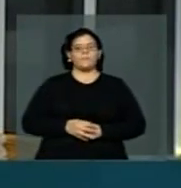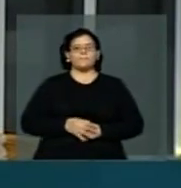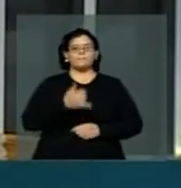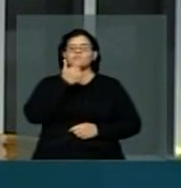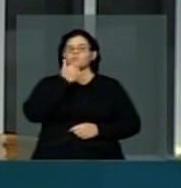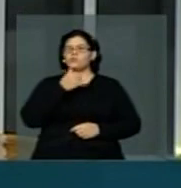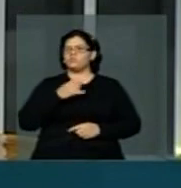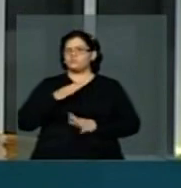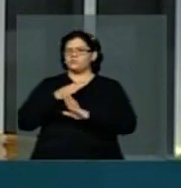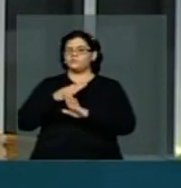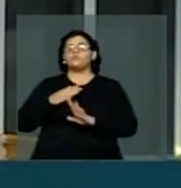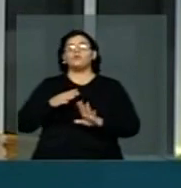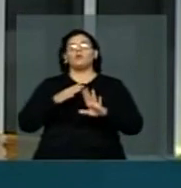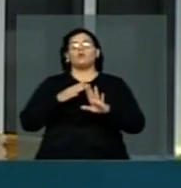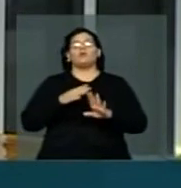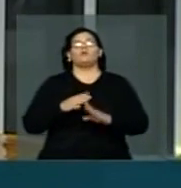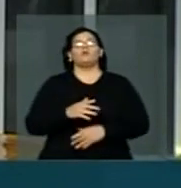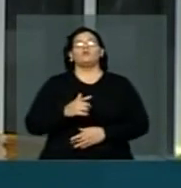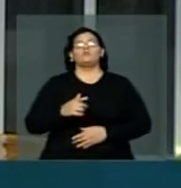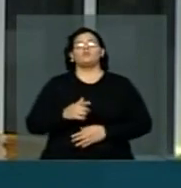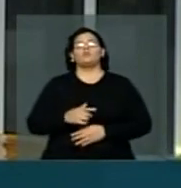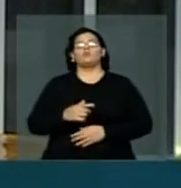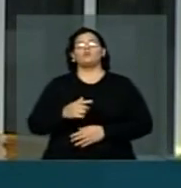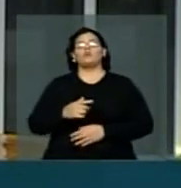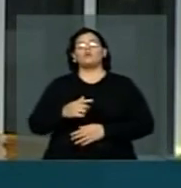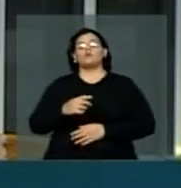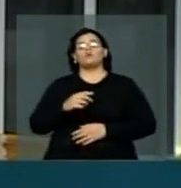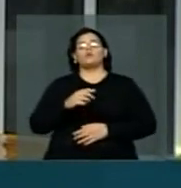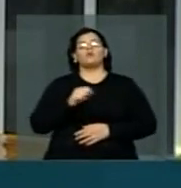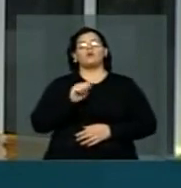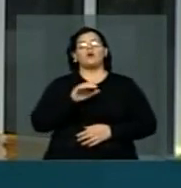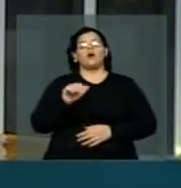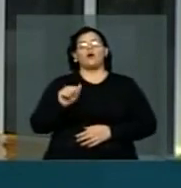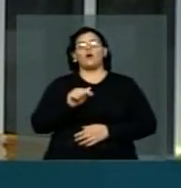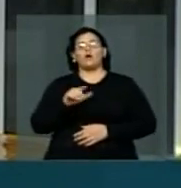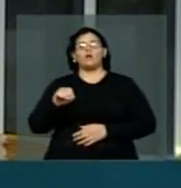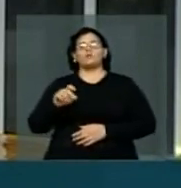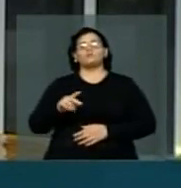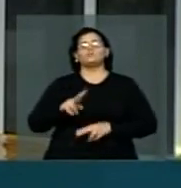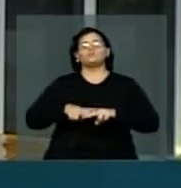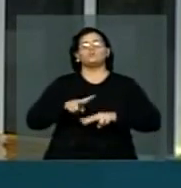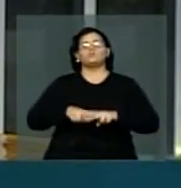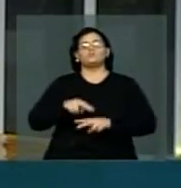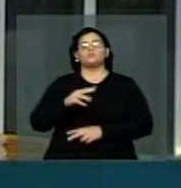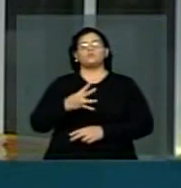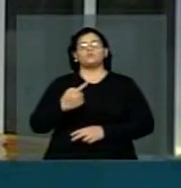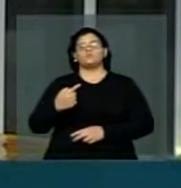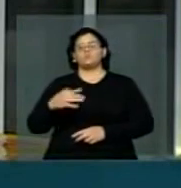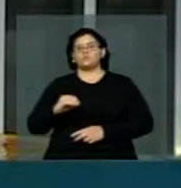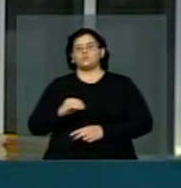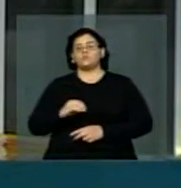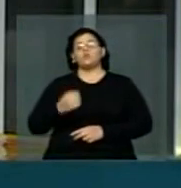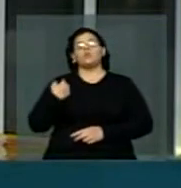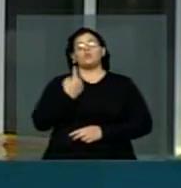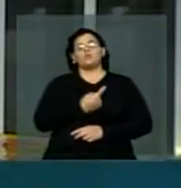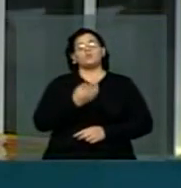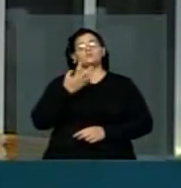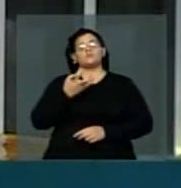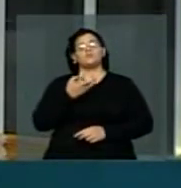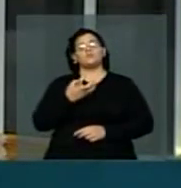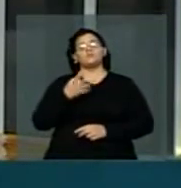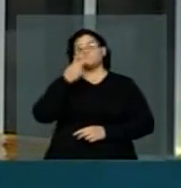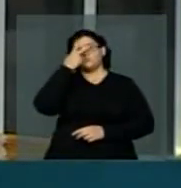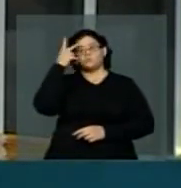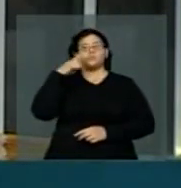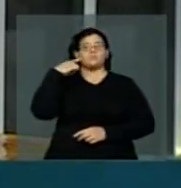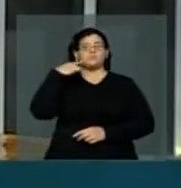Julga a ação penal 470 E nós, portanto, queremos que o Procurador